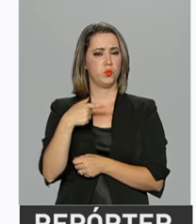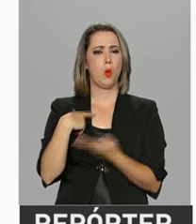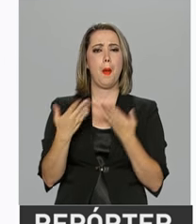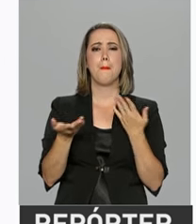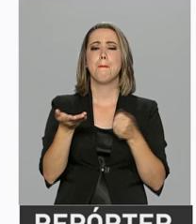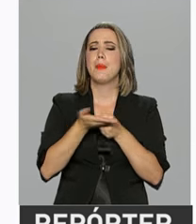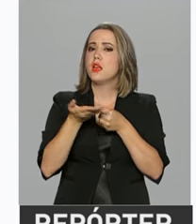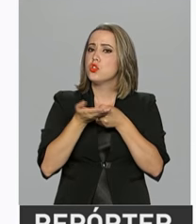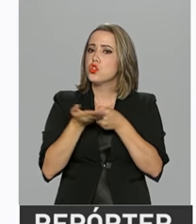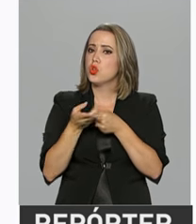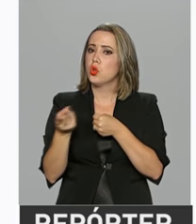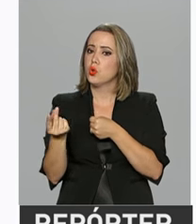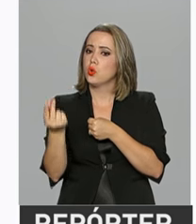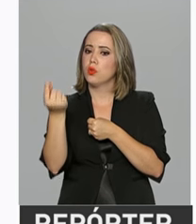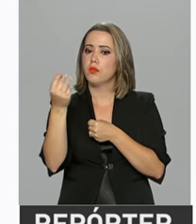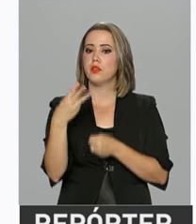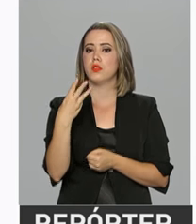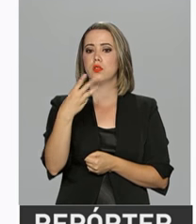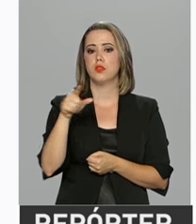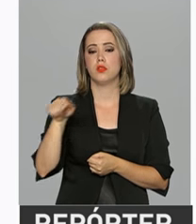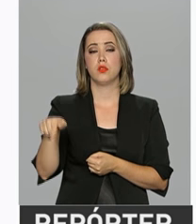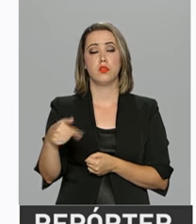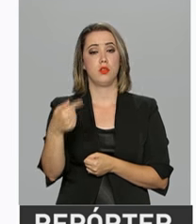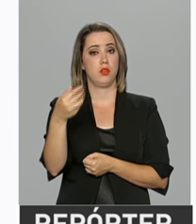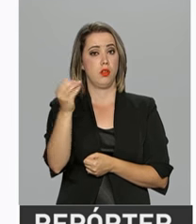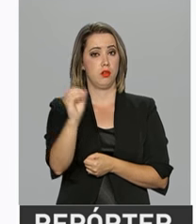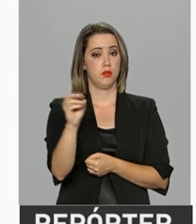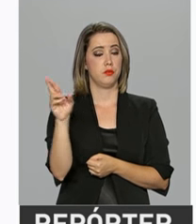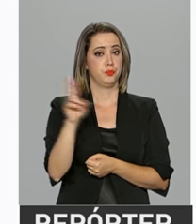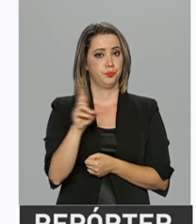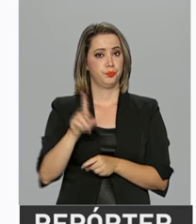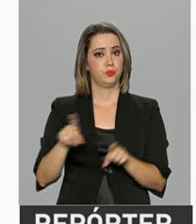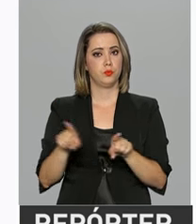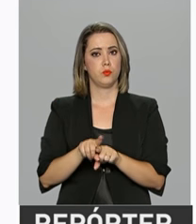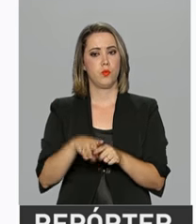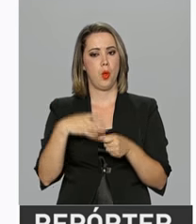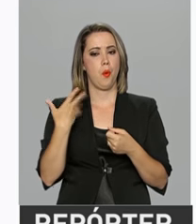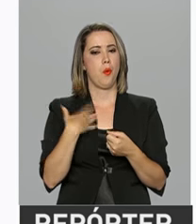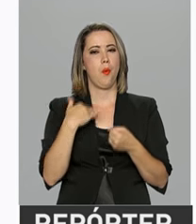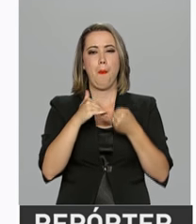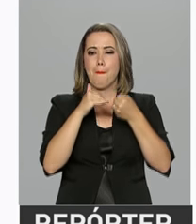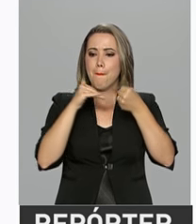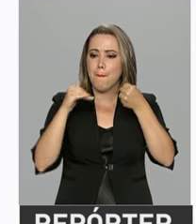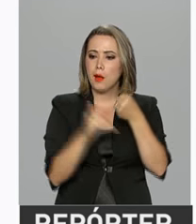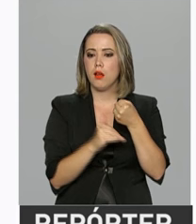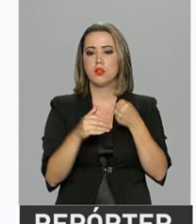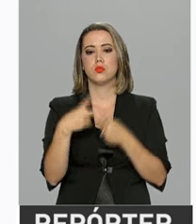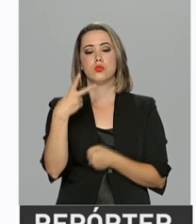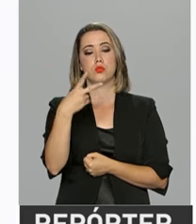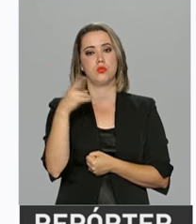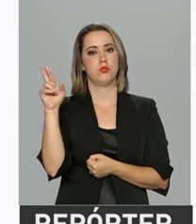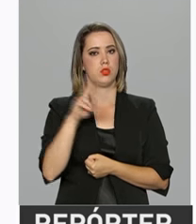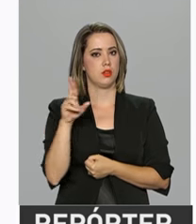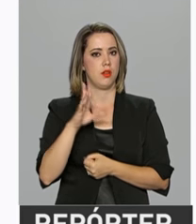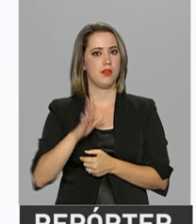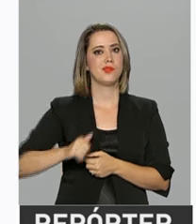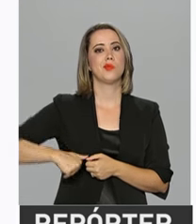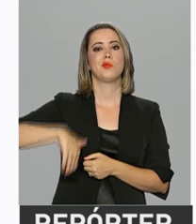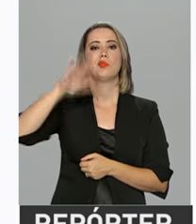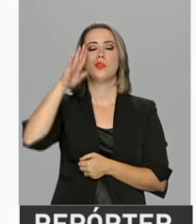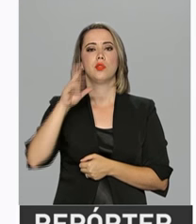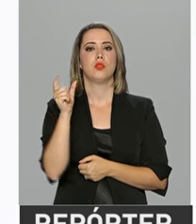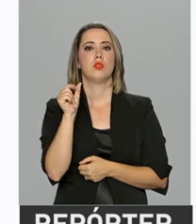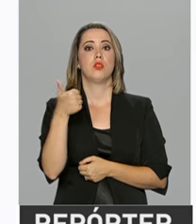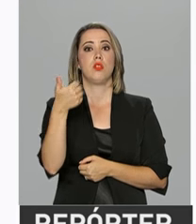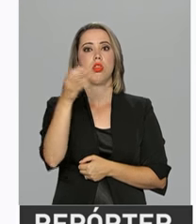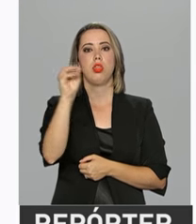médio, aproximadamente R$,70, o menor valor pago, cerca de R$,00, e o maior, que